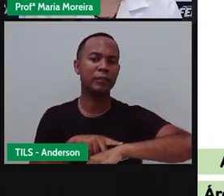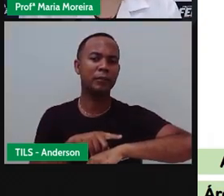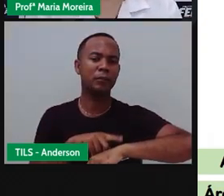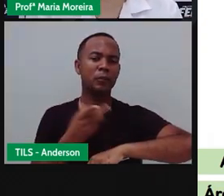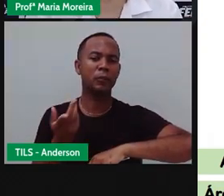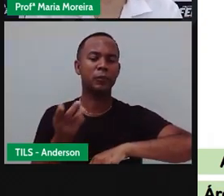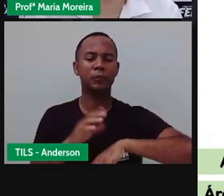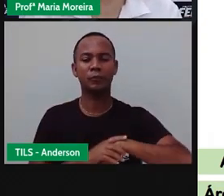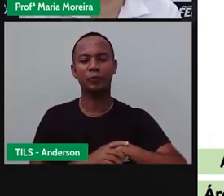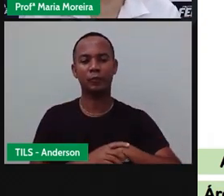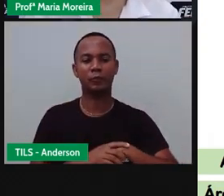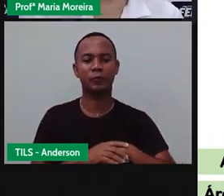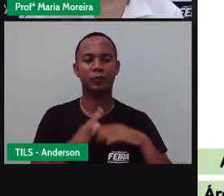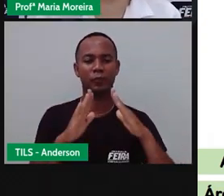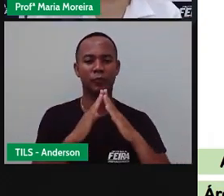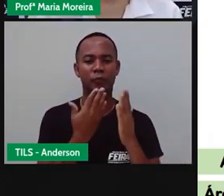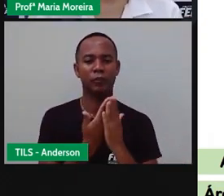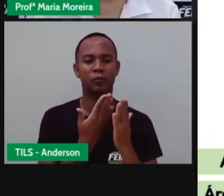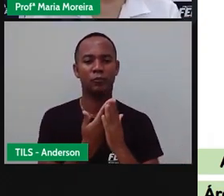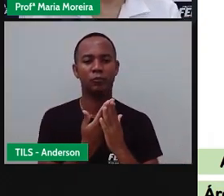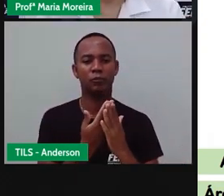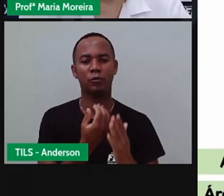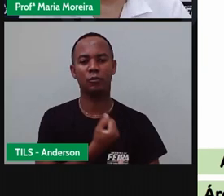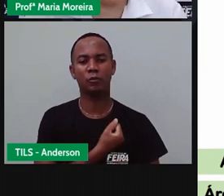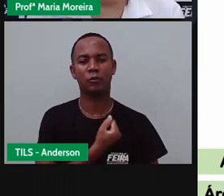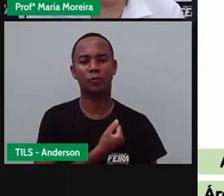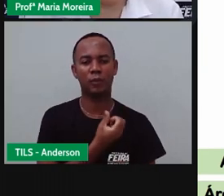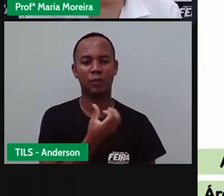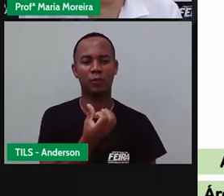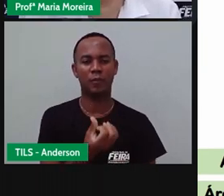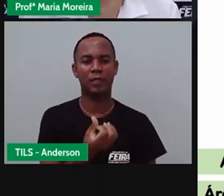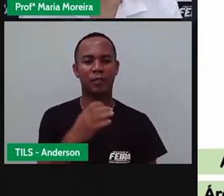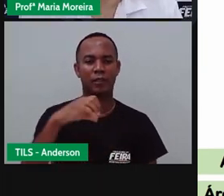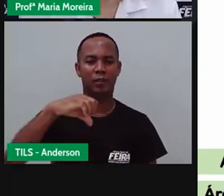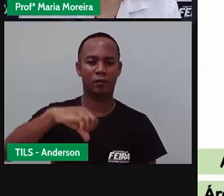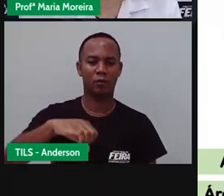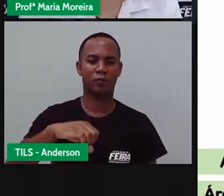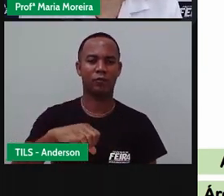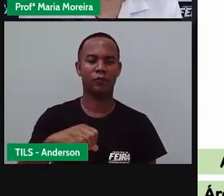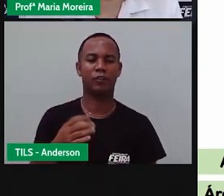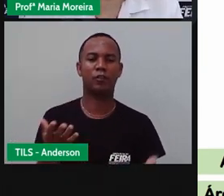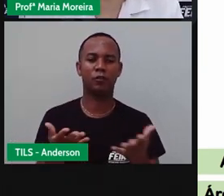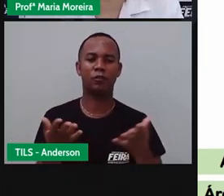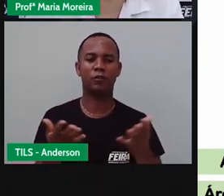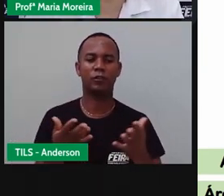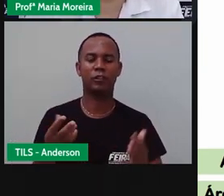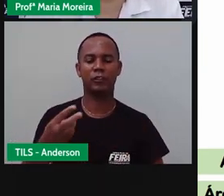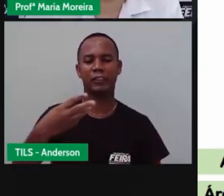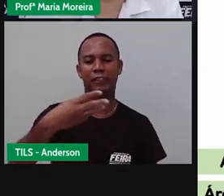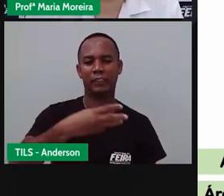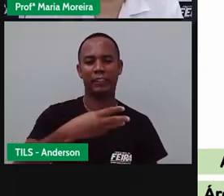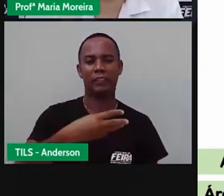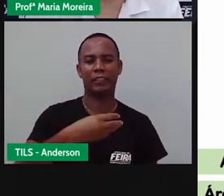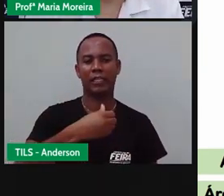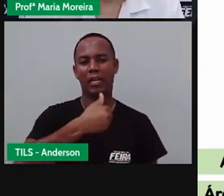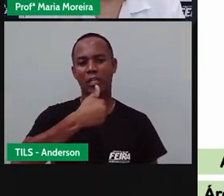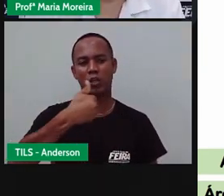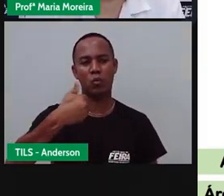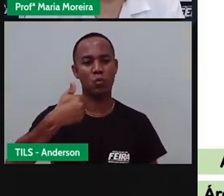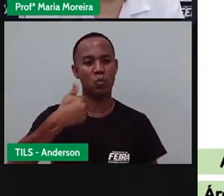Nossa aula de número 69 hoje, dia 31 do mês 5 de 2021.